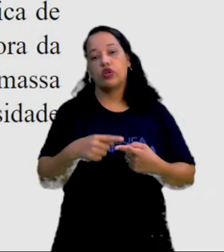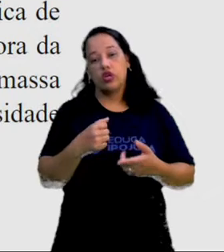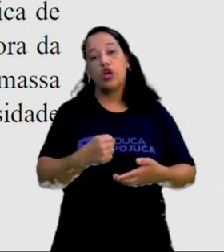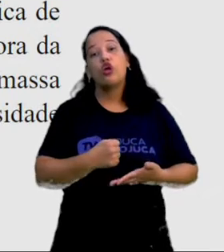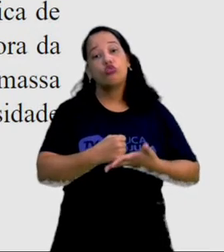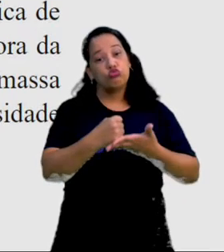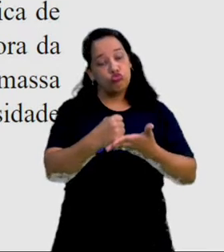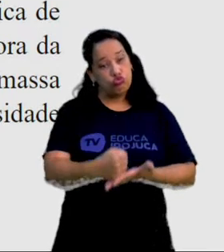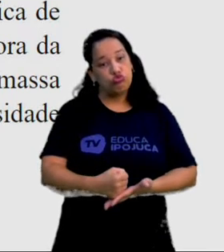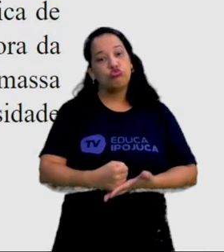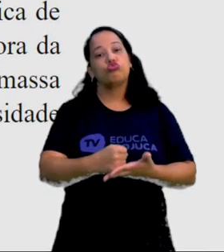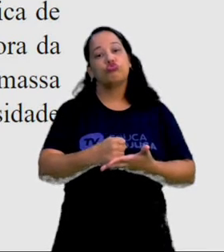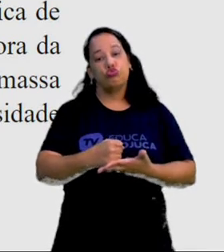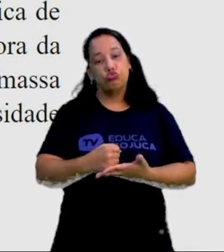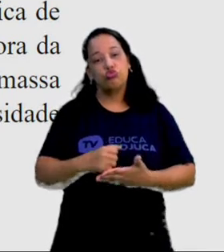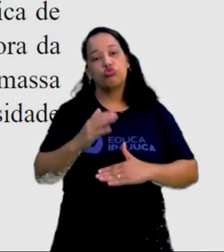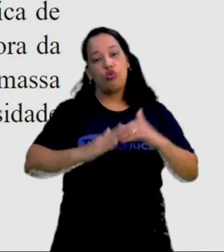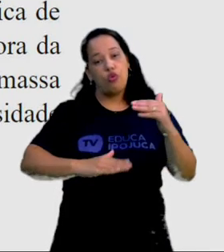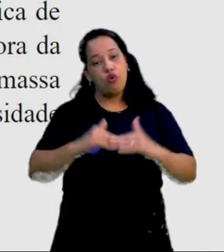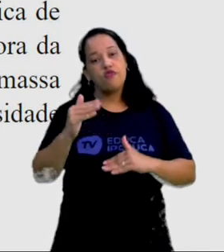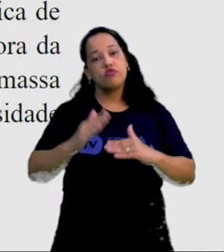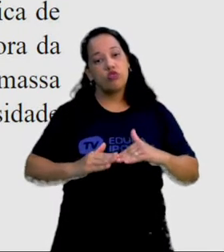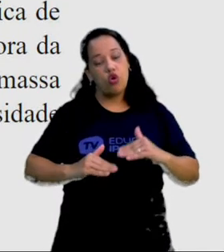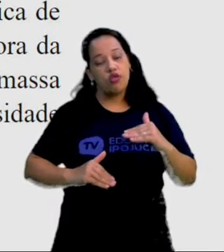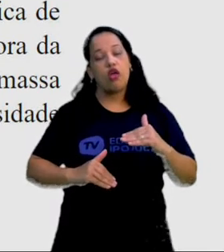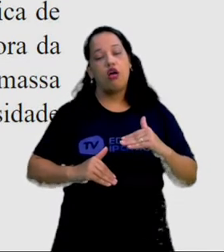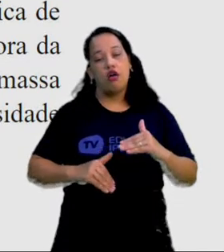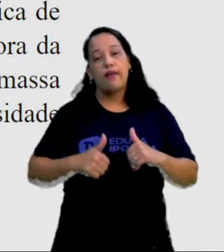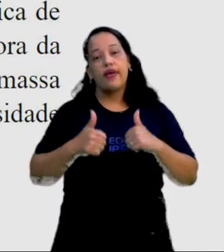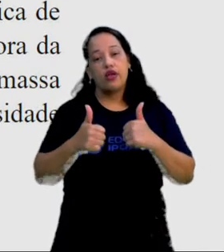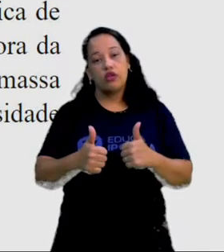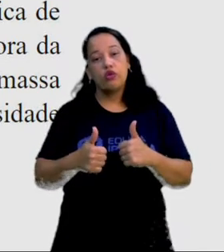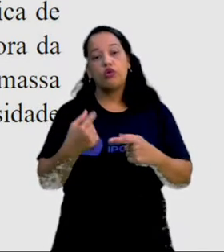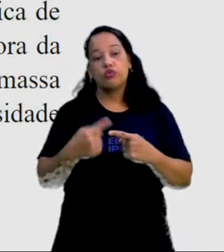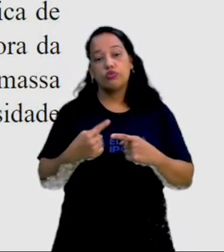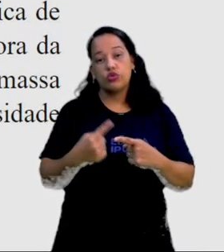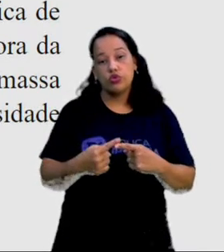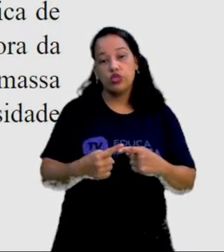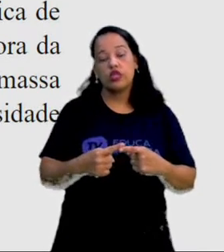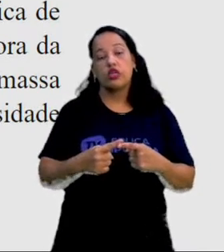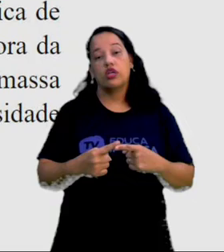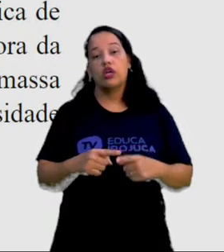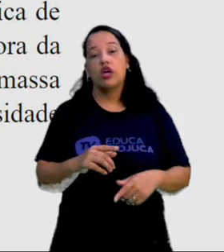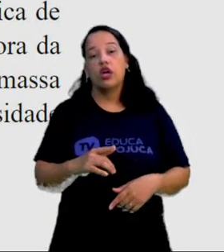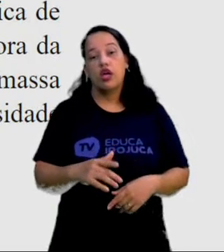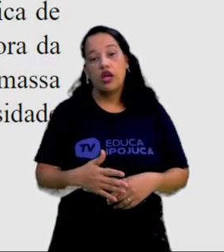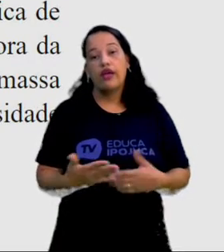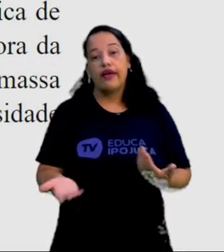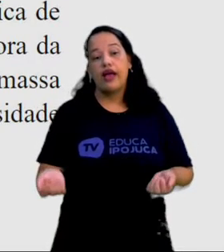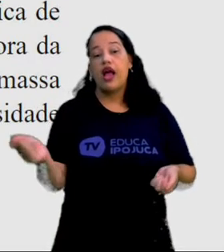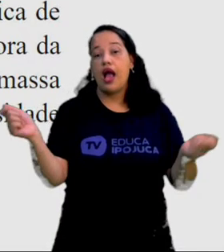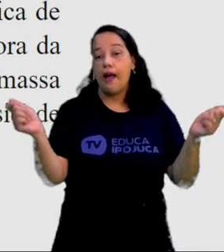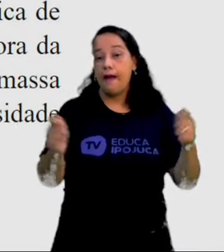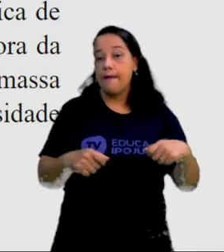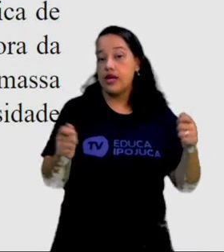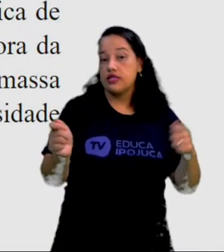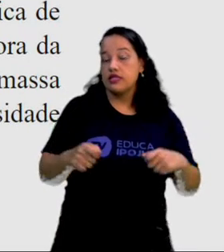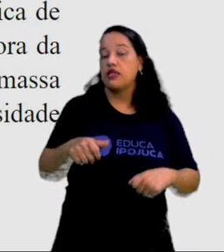de exercícios físicos é ainda mais necessário, né? Eles podem trazer melhoria para a capacidade